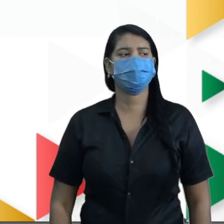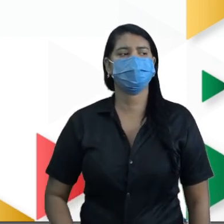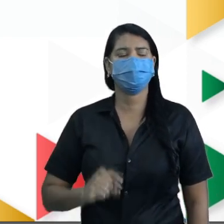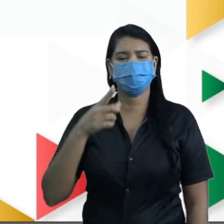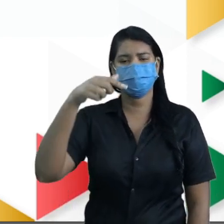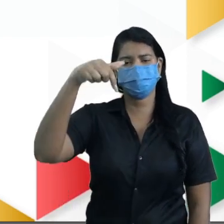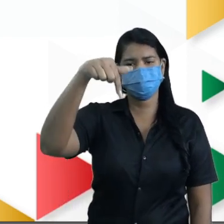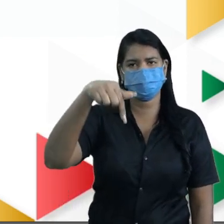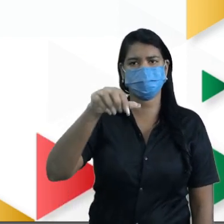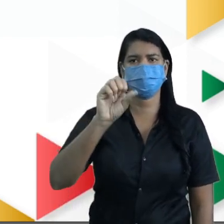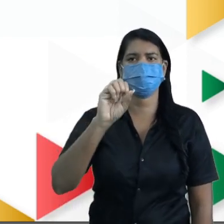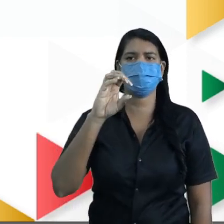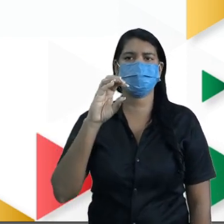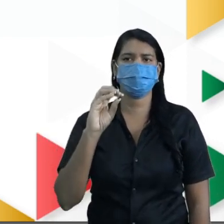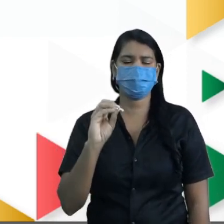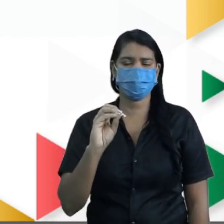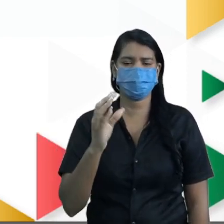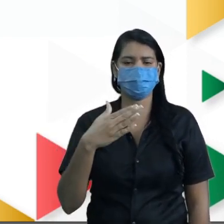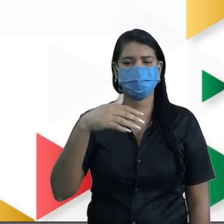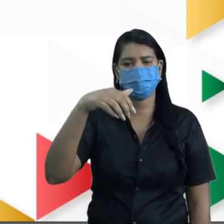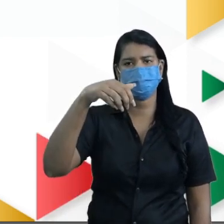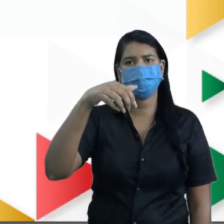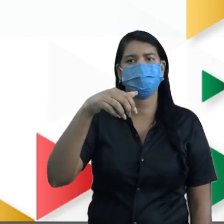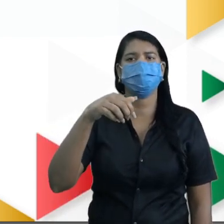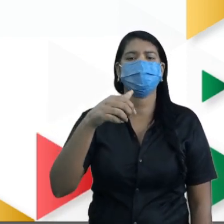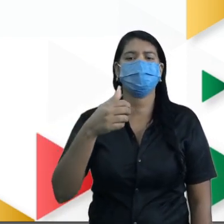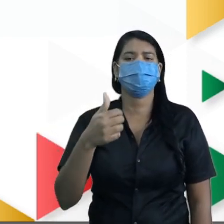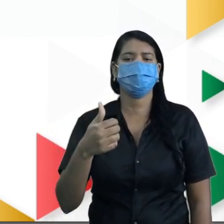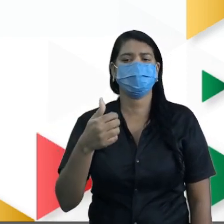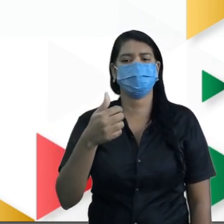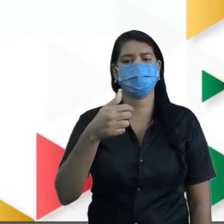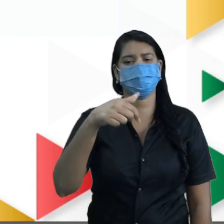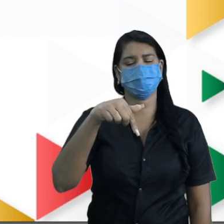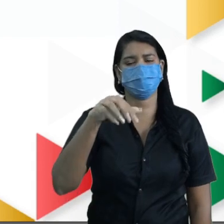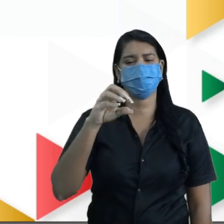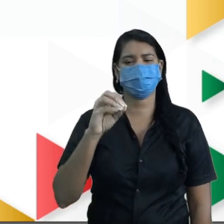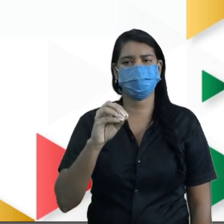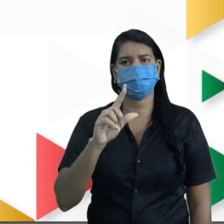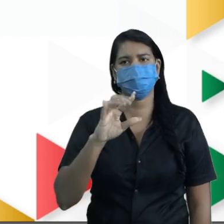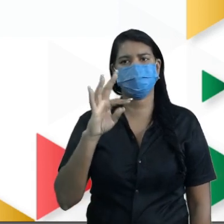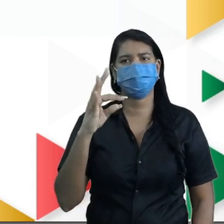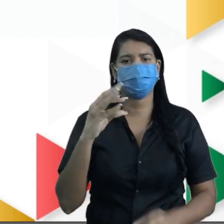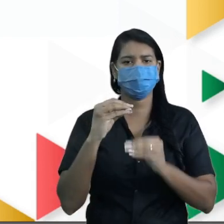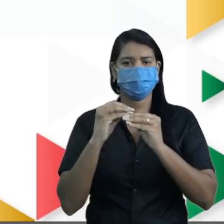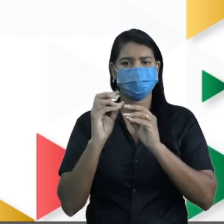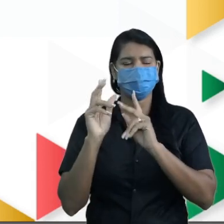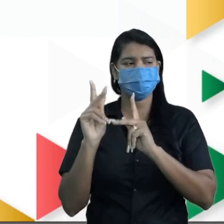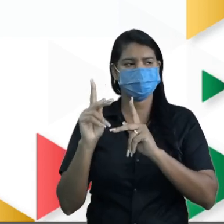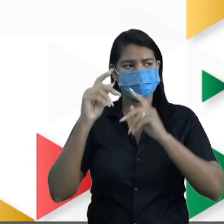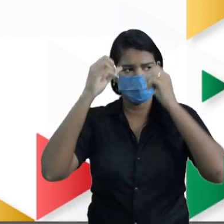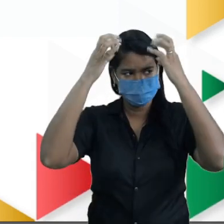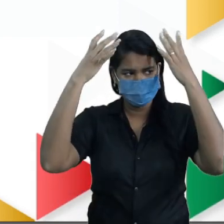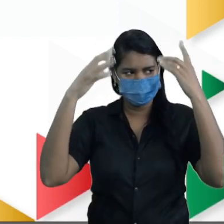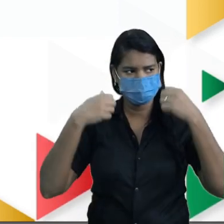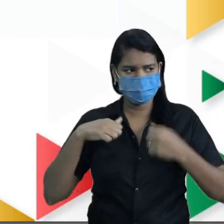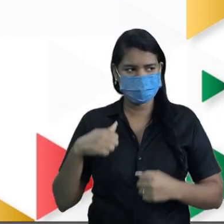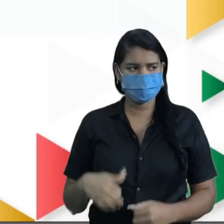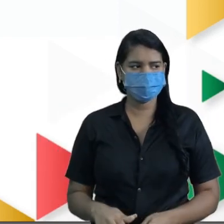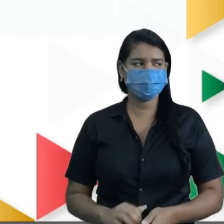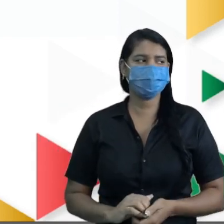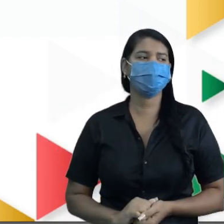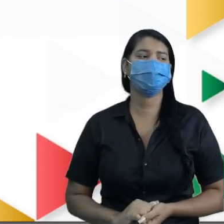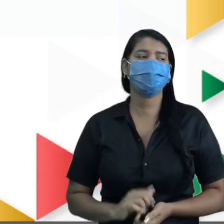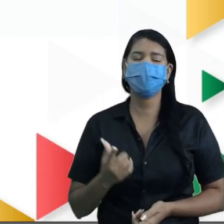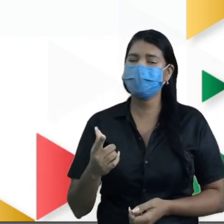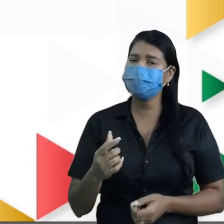.780 para 670 litros, ok? O banho que não vai ficar muito ideal não,